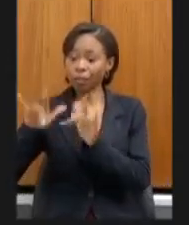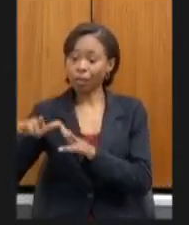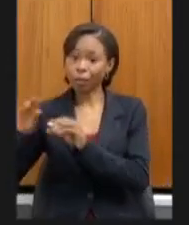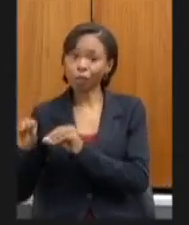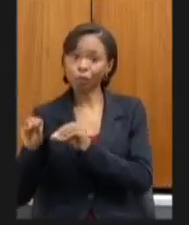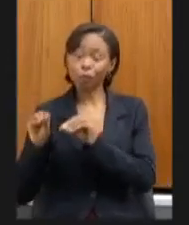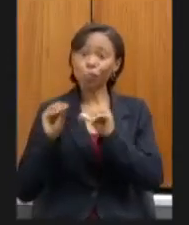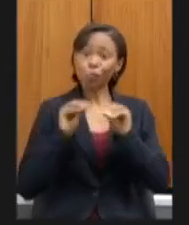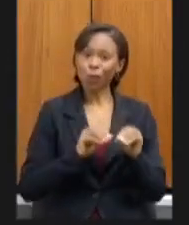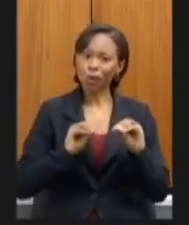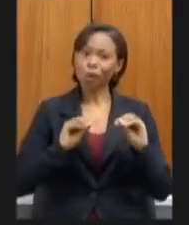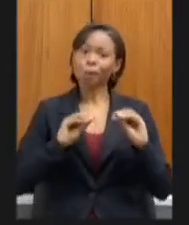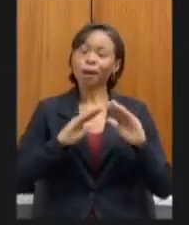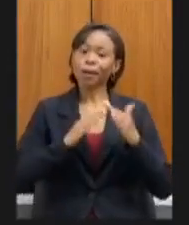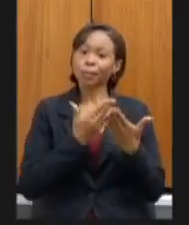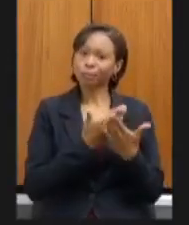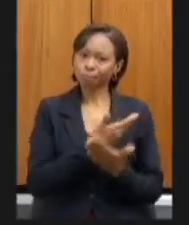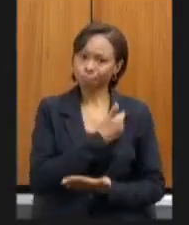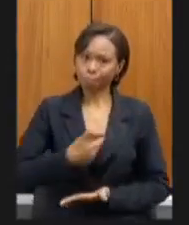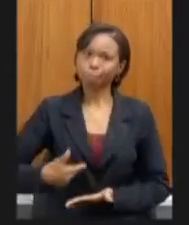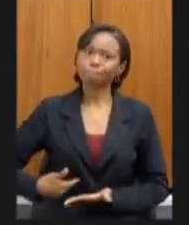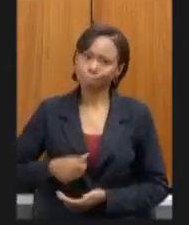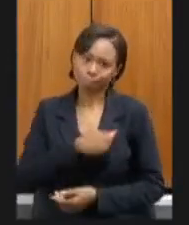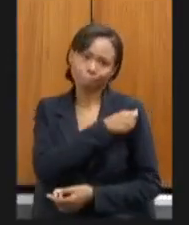novamente as queixas em relação